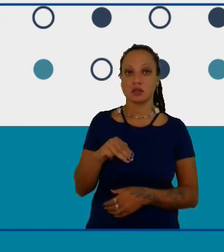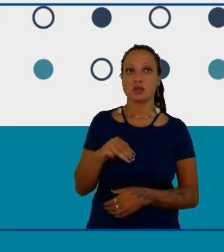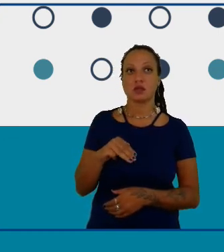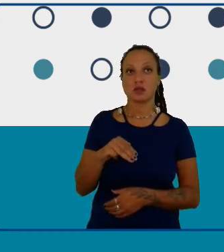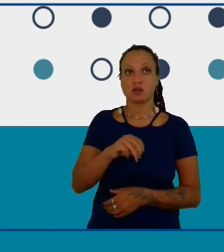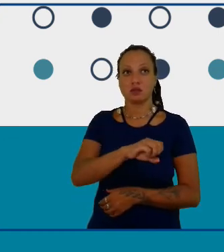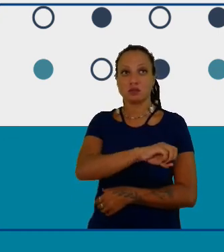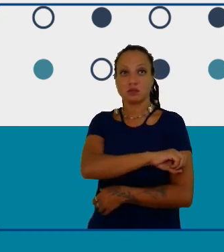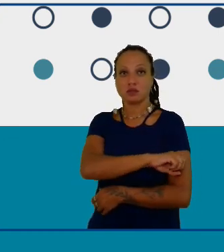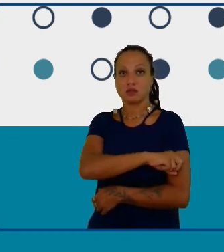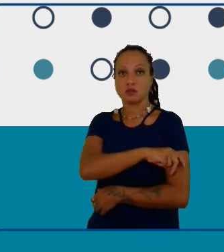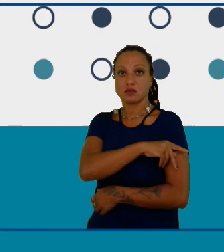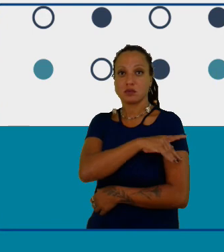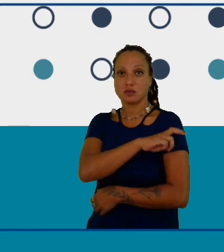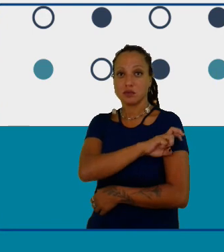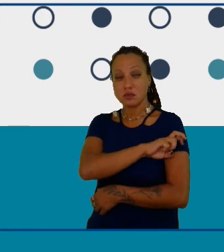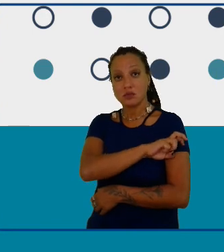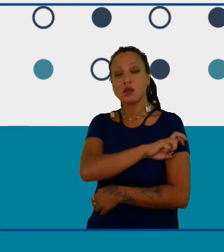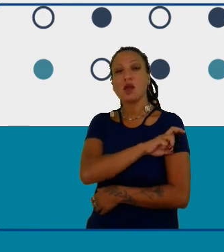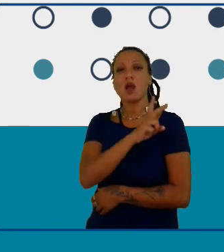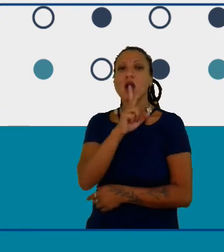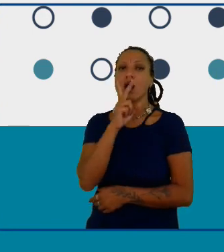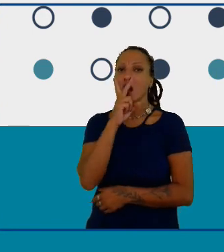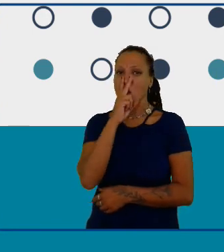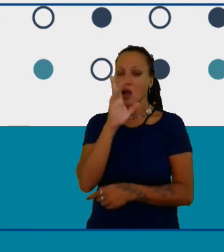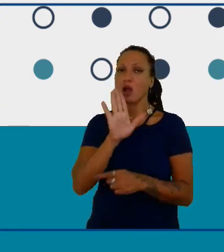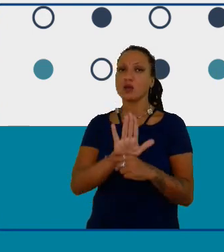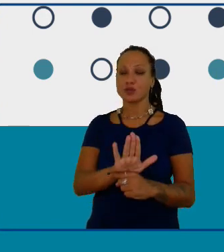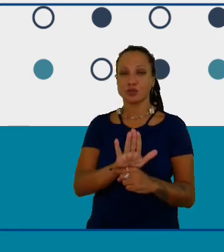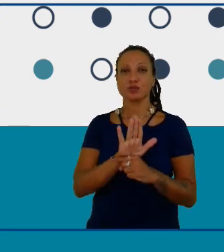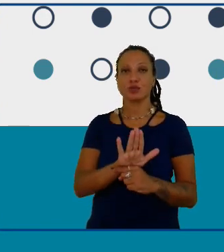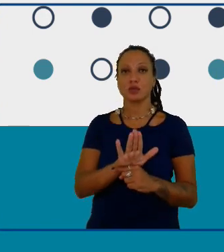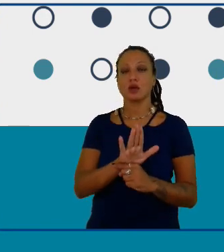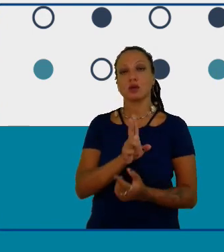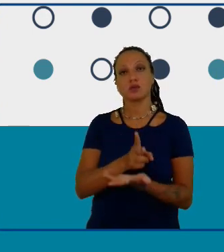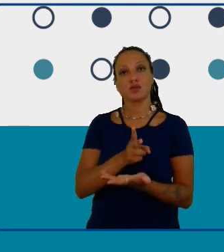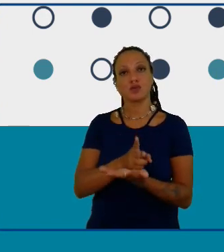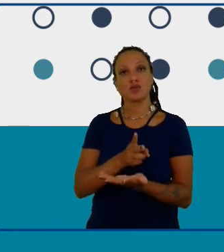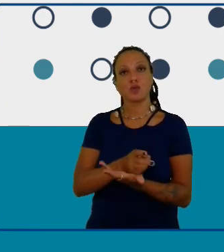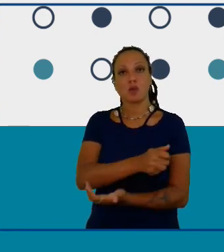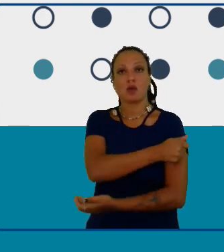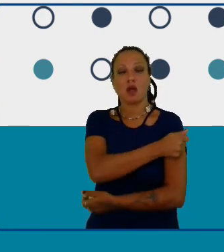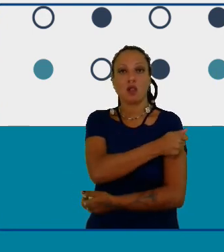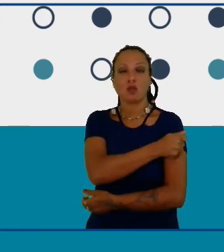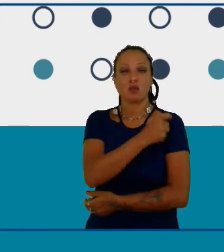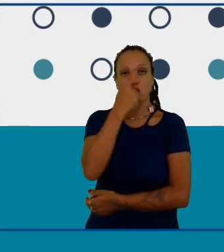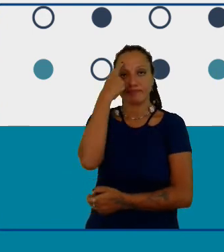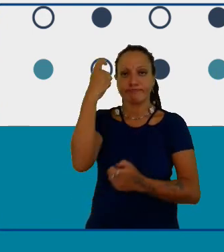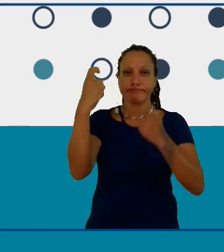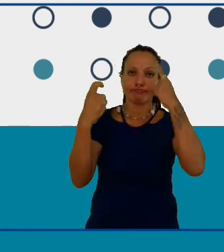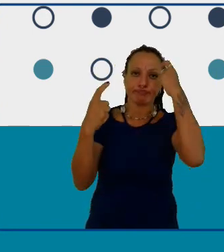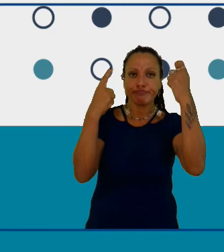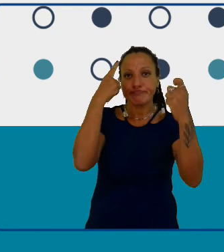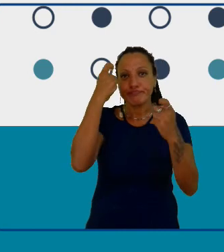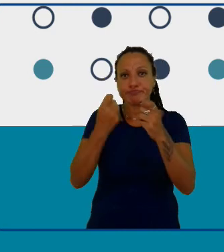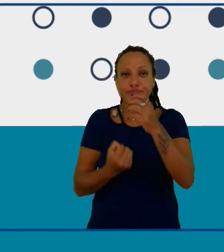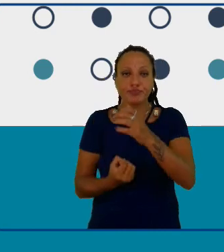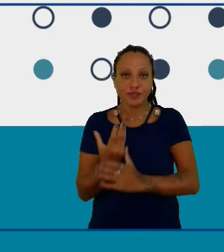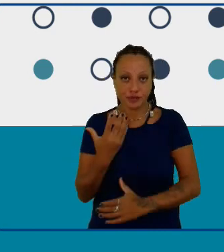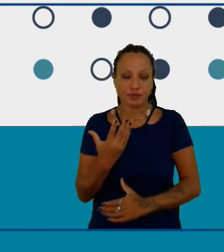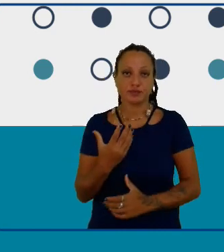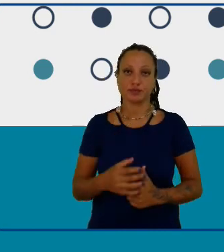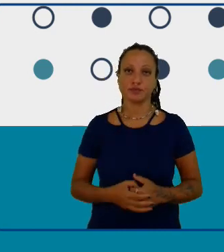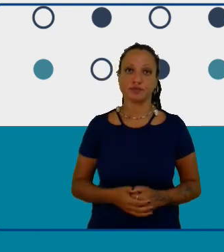iniciais do ensino ajudam a manter e a estimular essa criatividade nas crianças